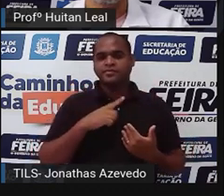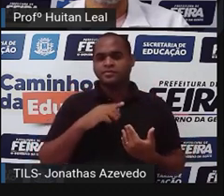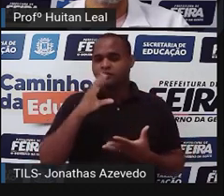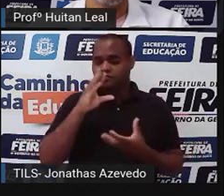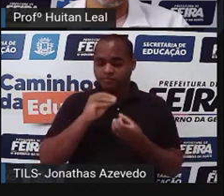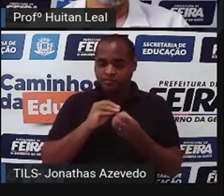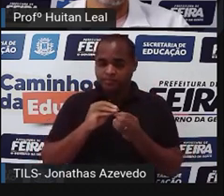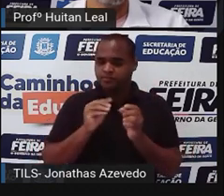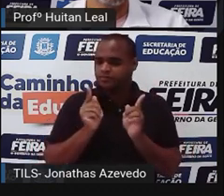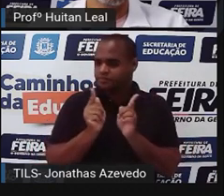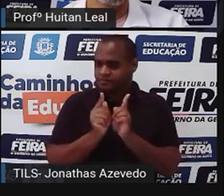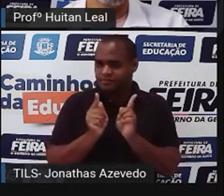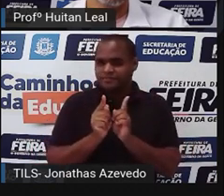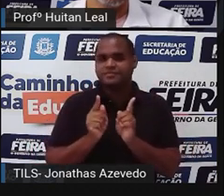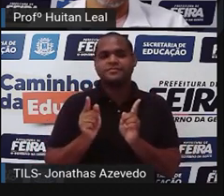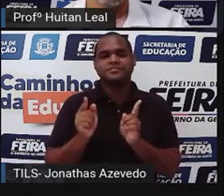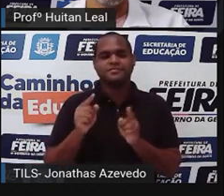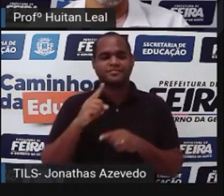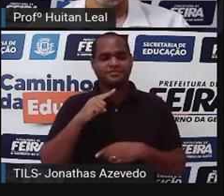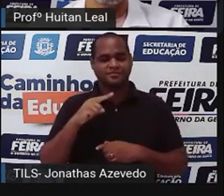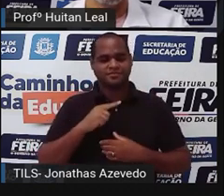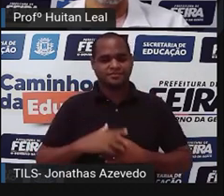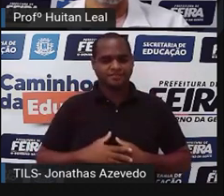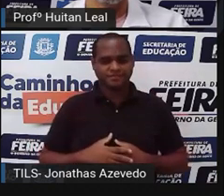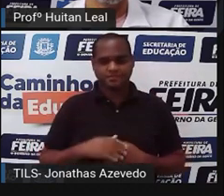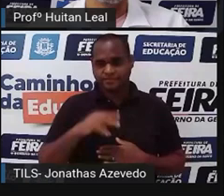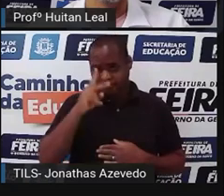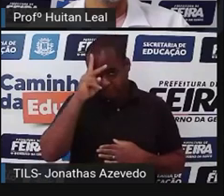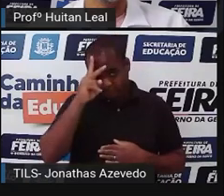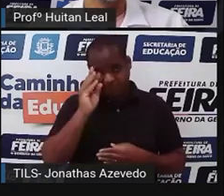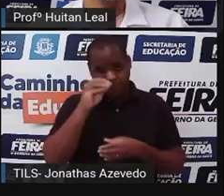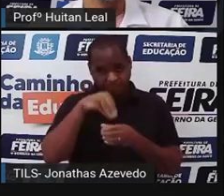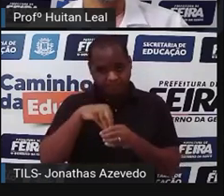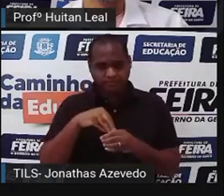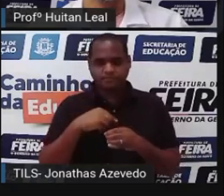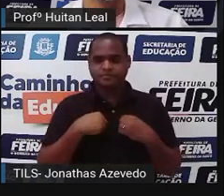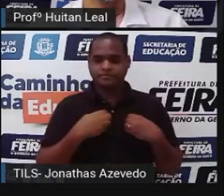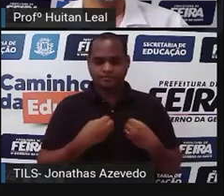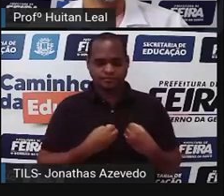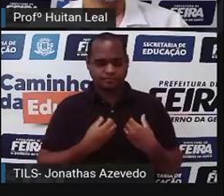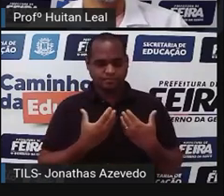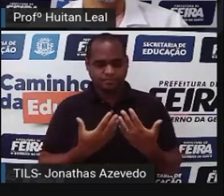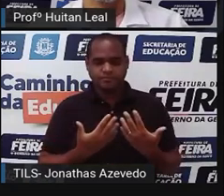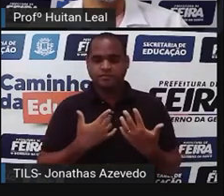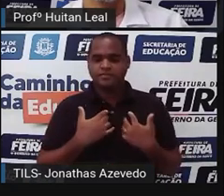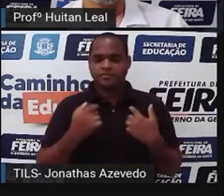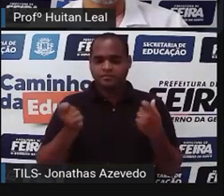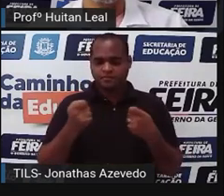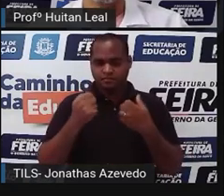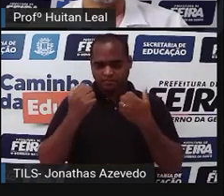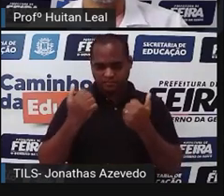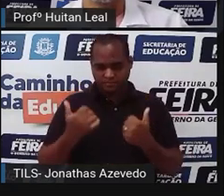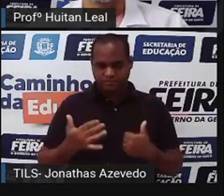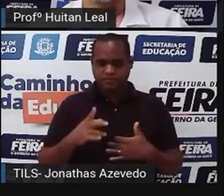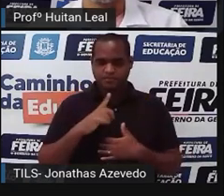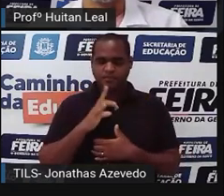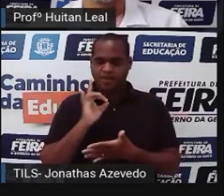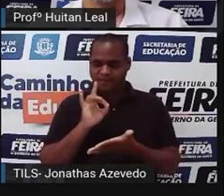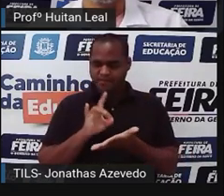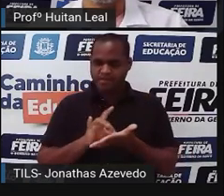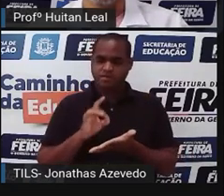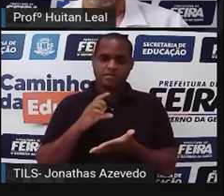duração da narrativa. A história dentro do conto pode ter sido realizada, ou ter